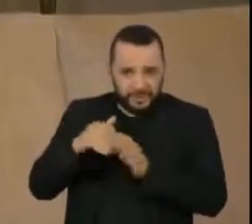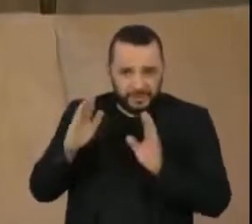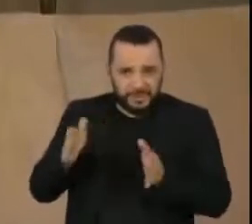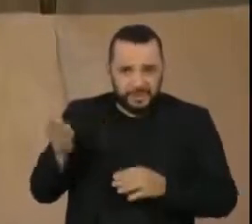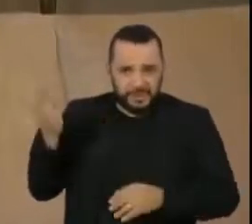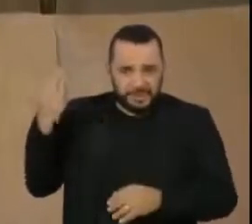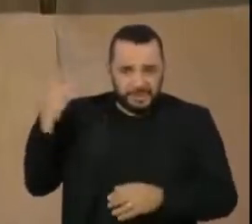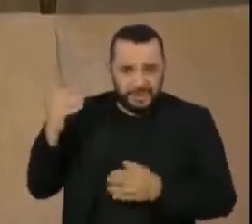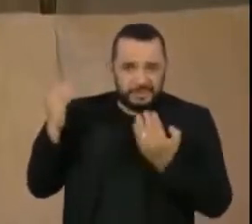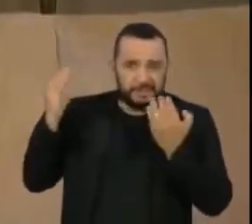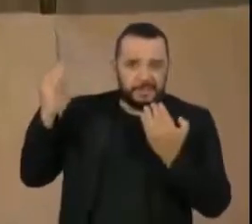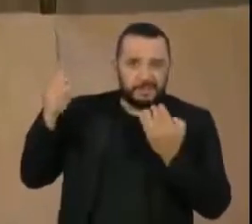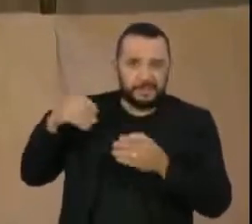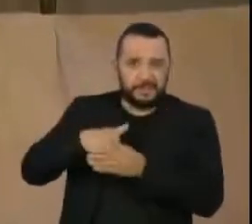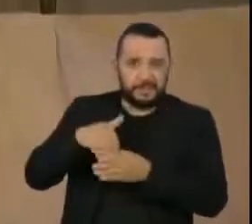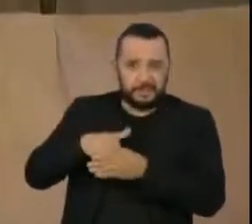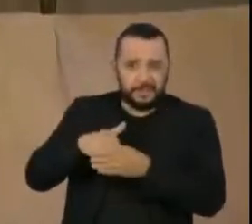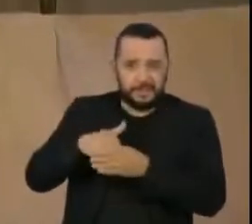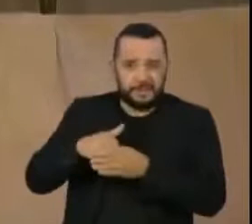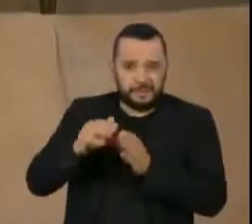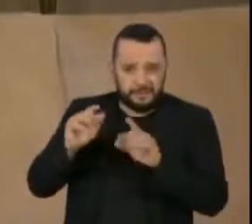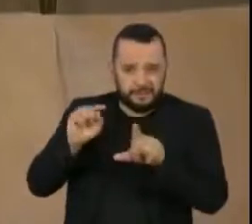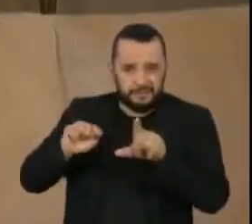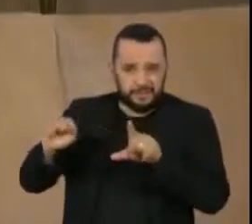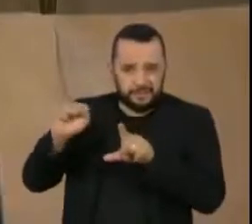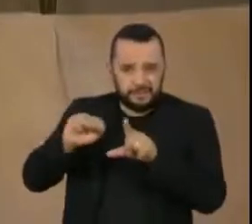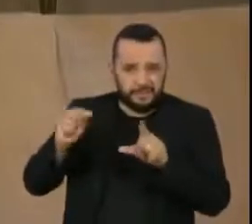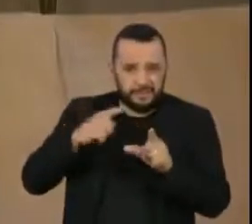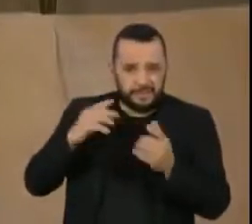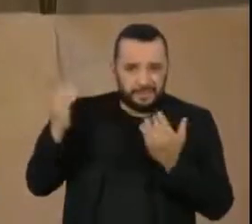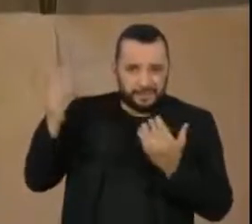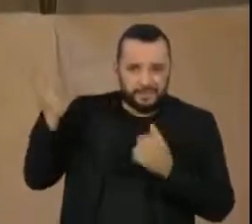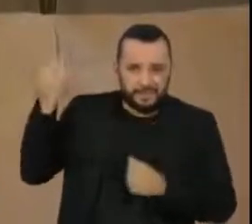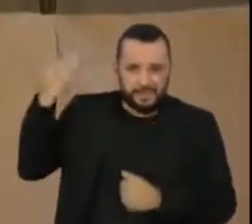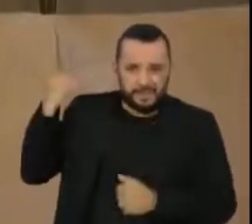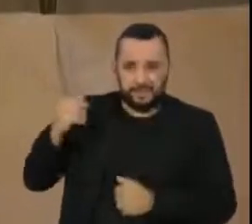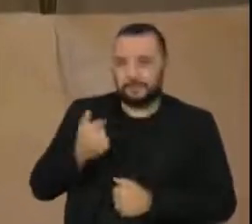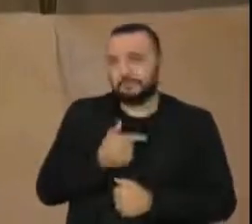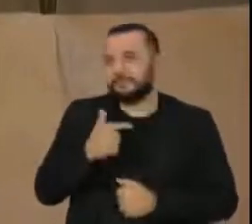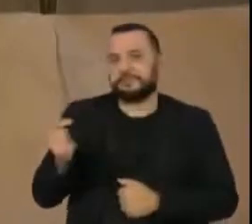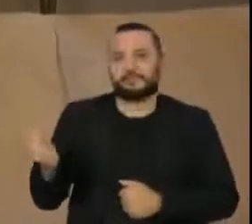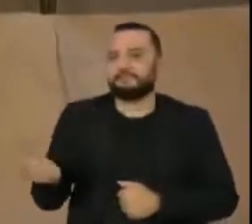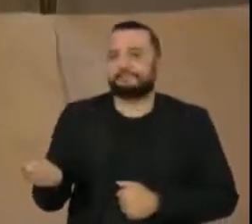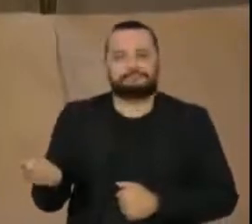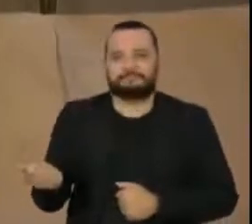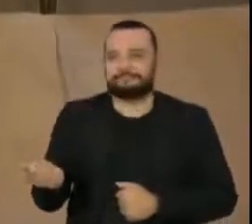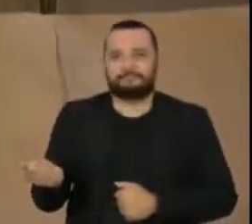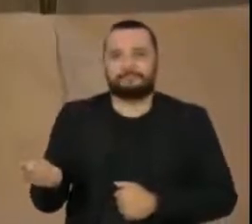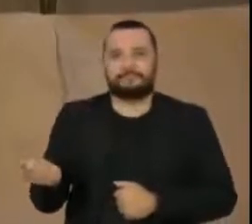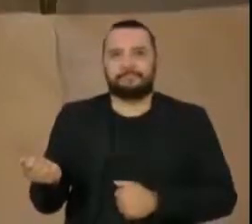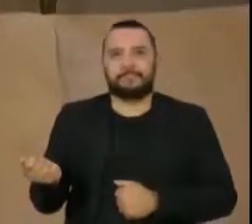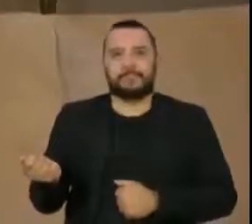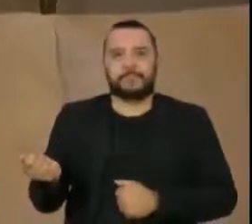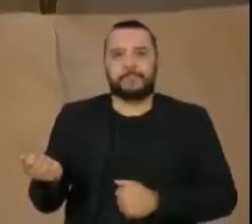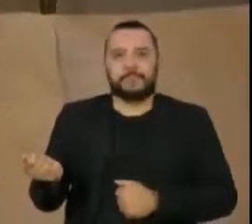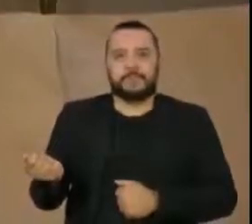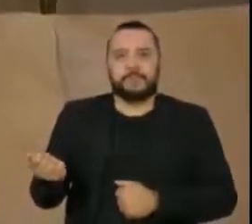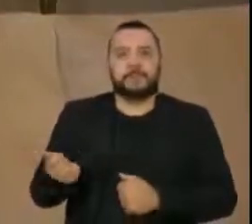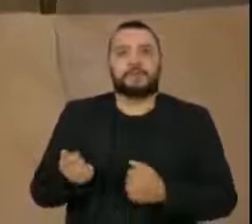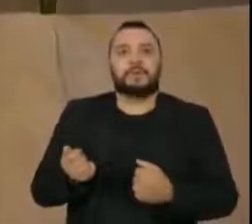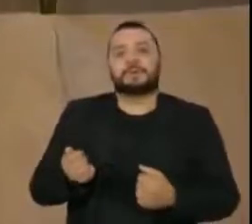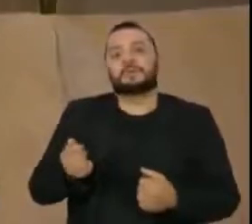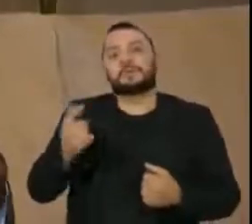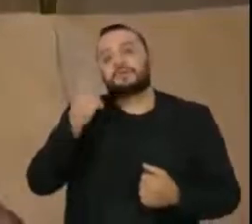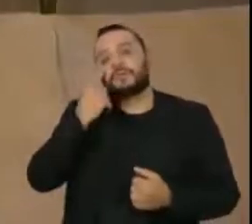do voto na urna eletrônica? Onde estão os vários exemplos de